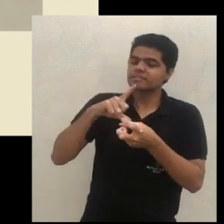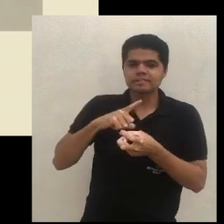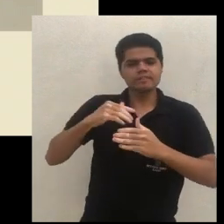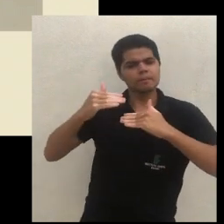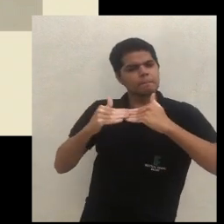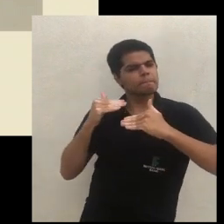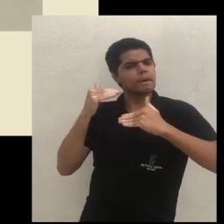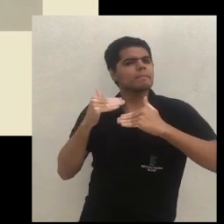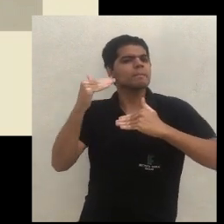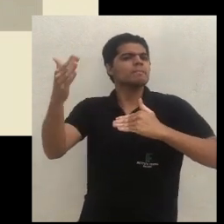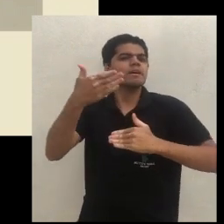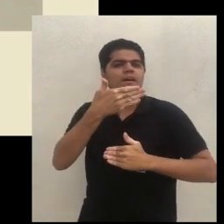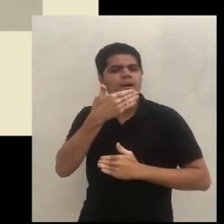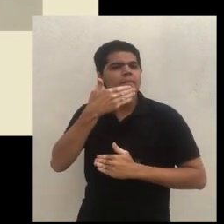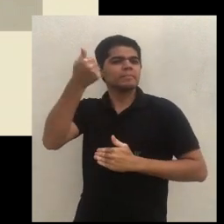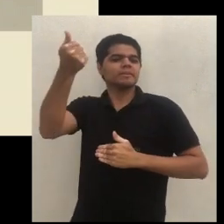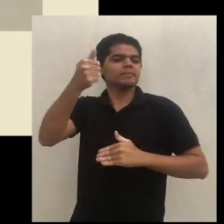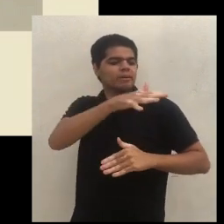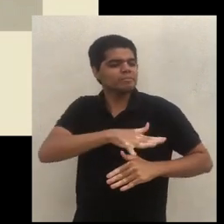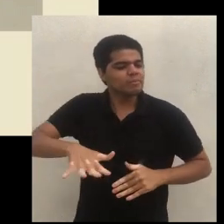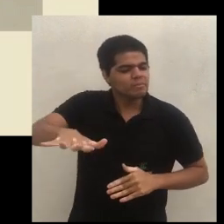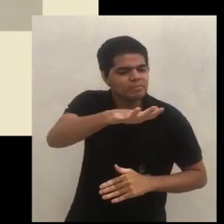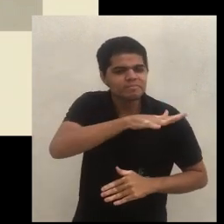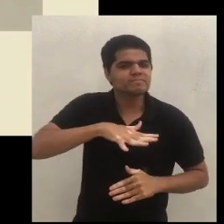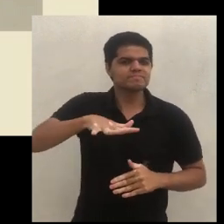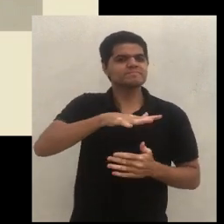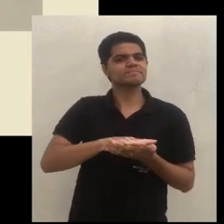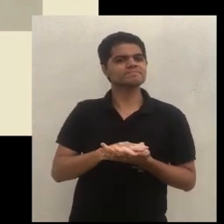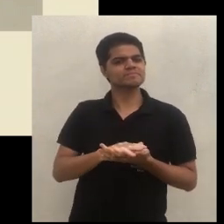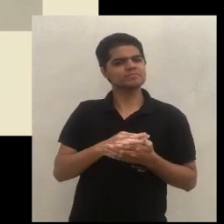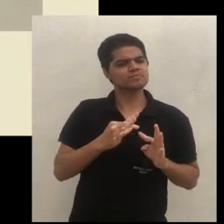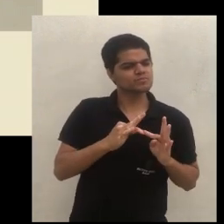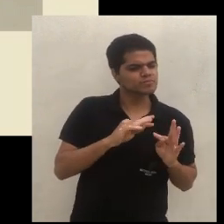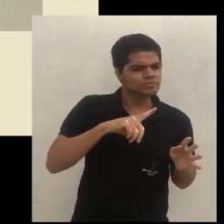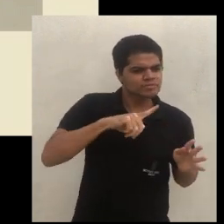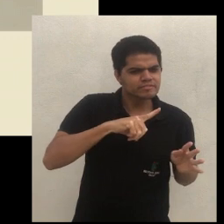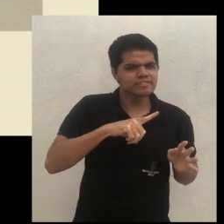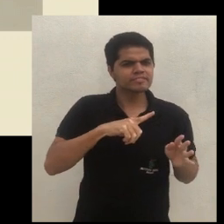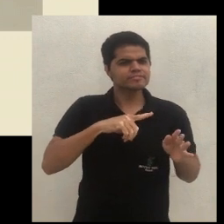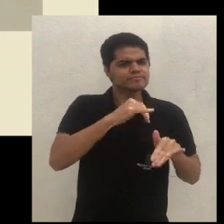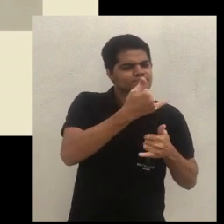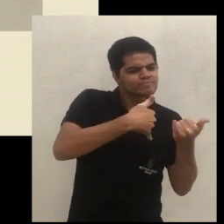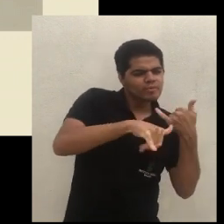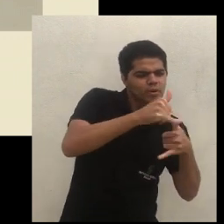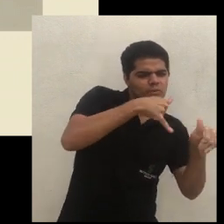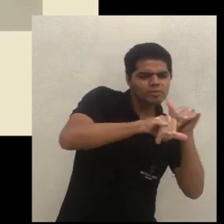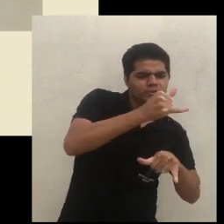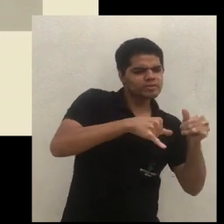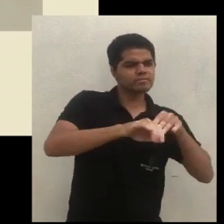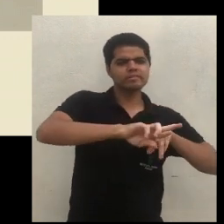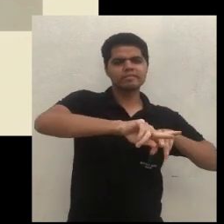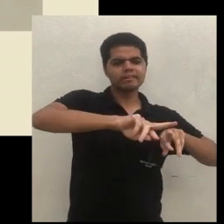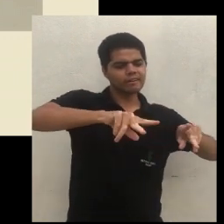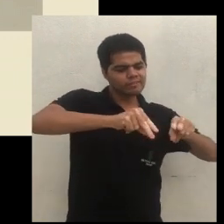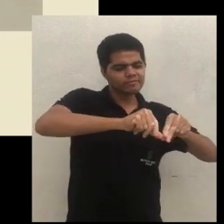melhorar as condições físicas, químicas, as propriedades físicas, químicas e biológicas do solo. Então observe que